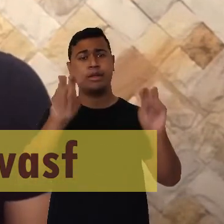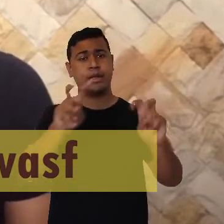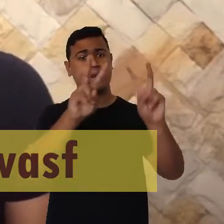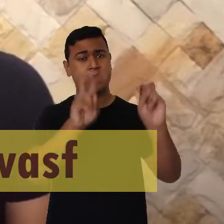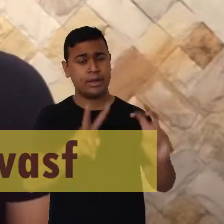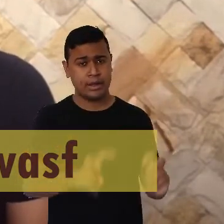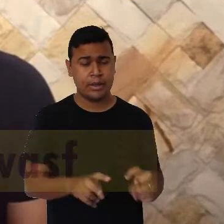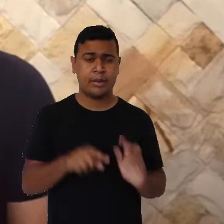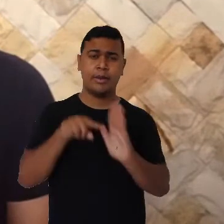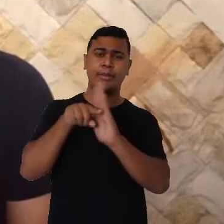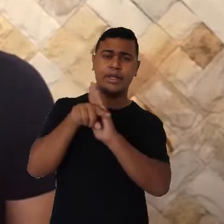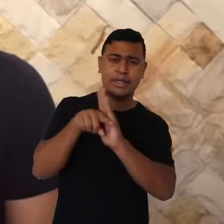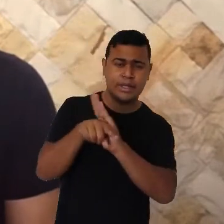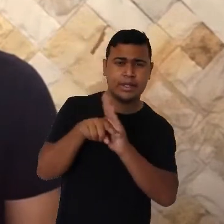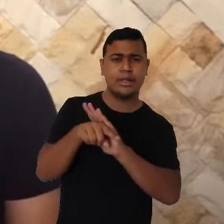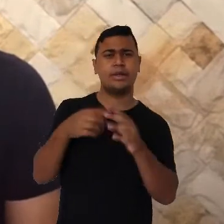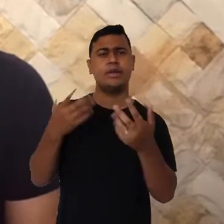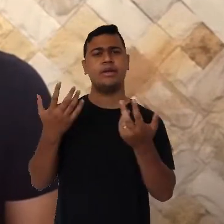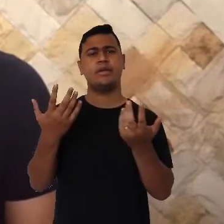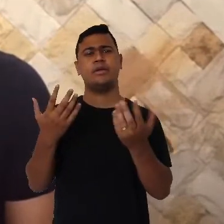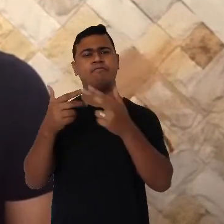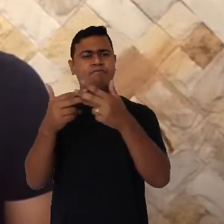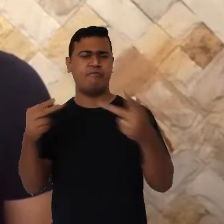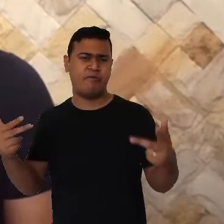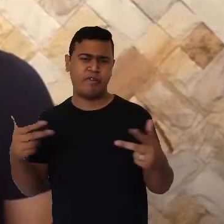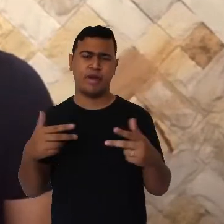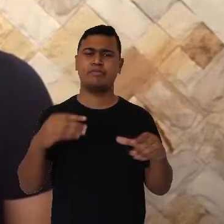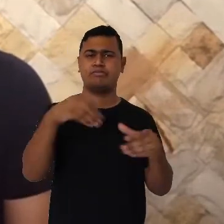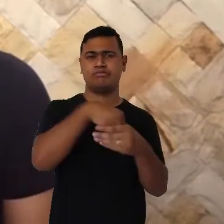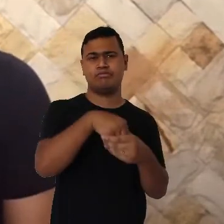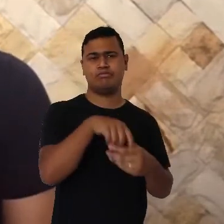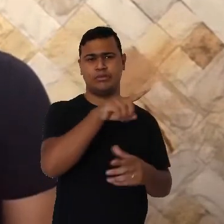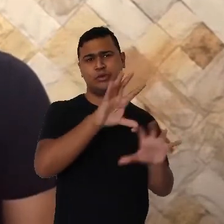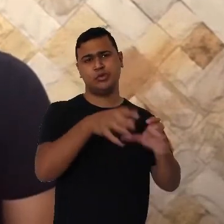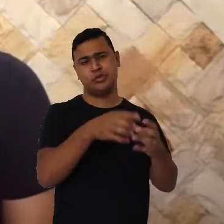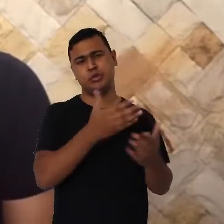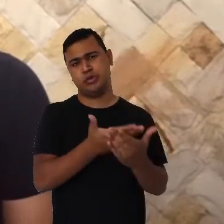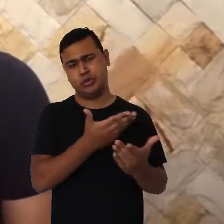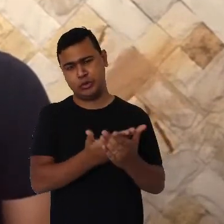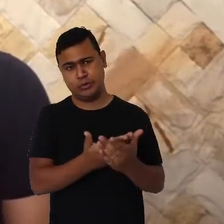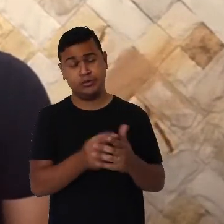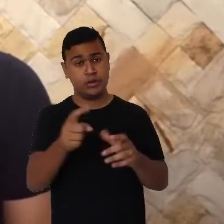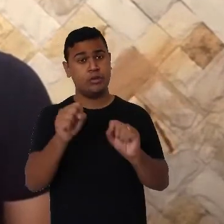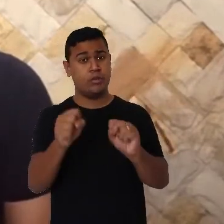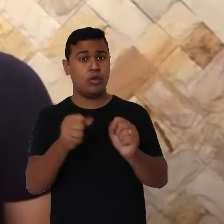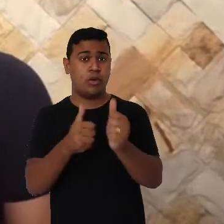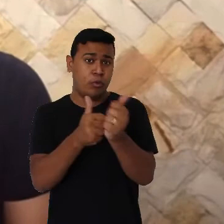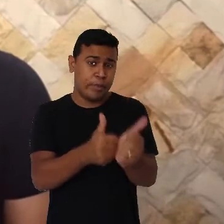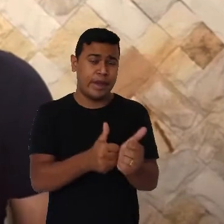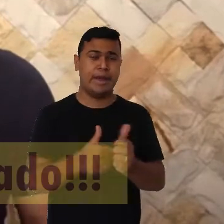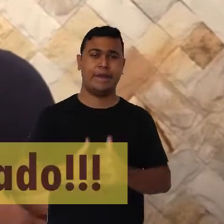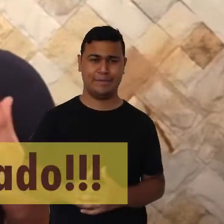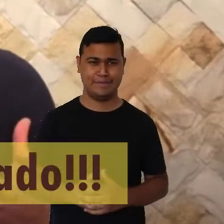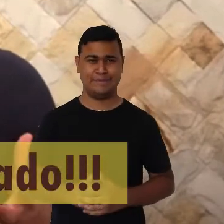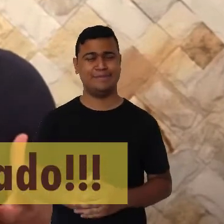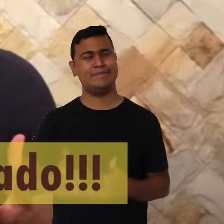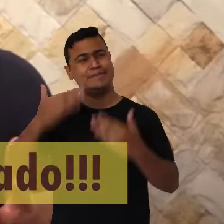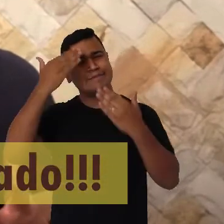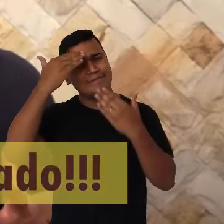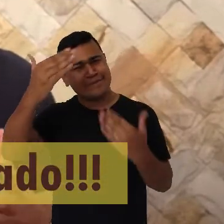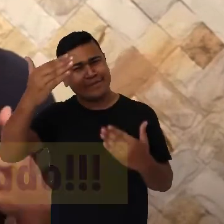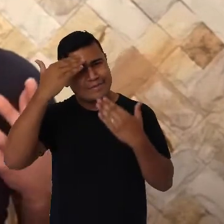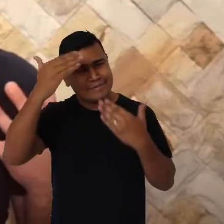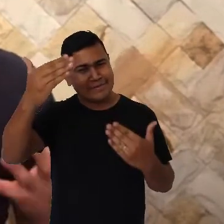pesquisas e eventos que abordamos no LDAPP e vocês podem acompanhar tudo por lá. Muito